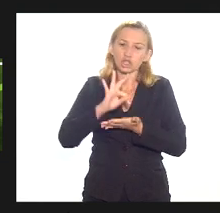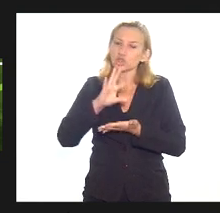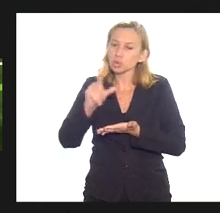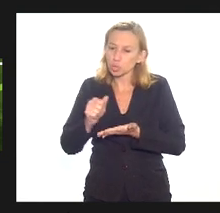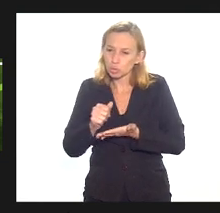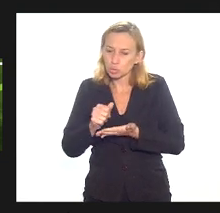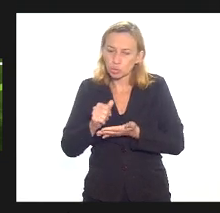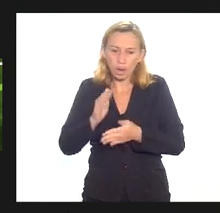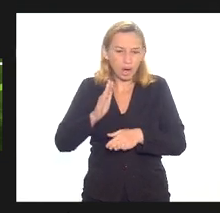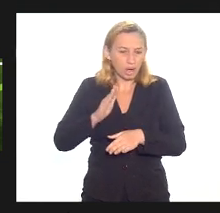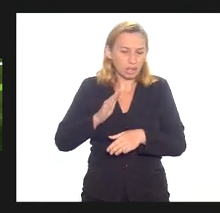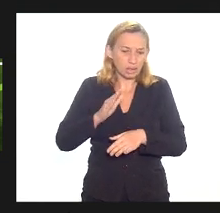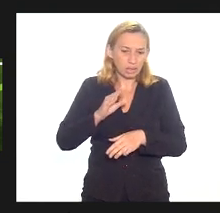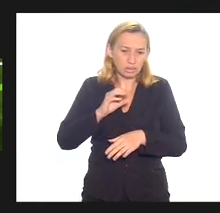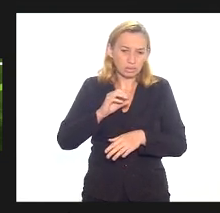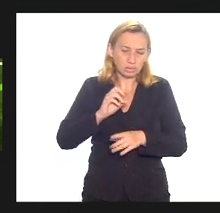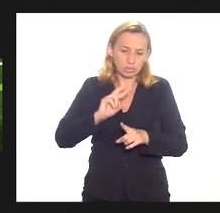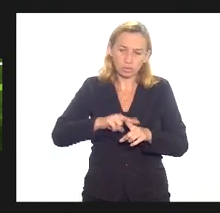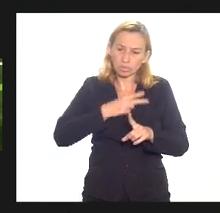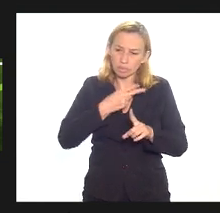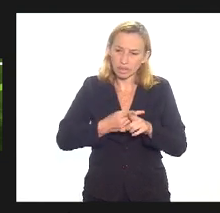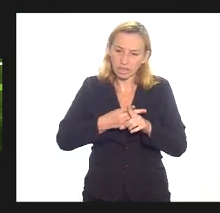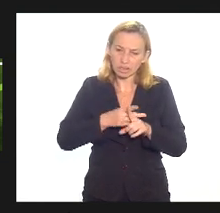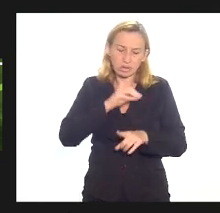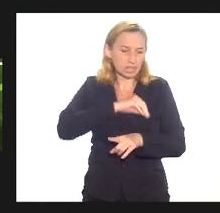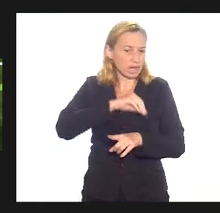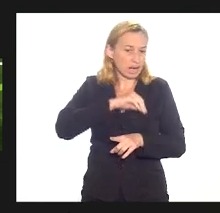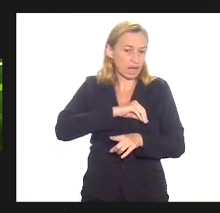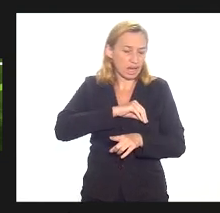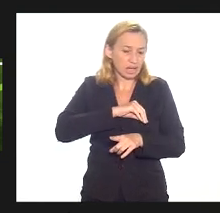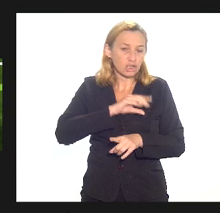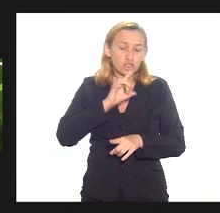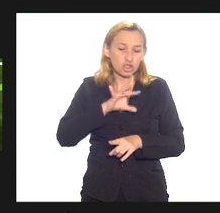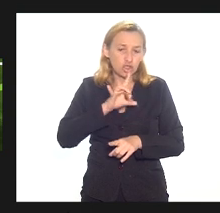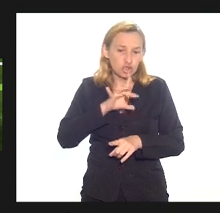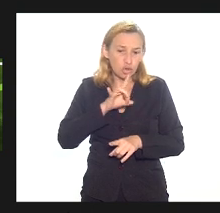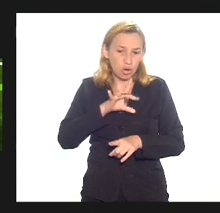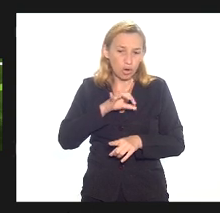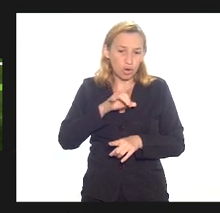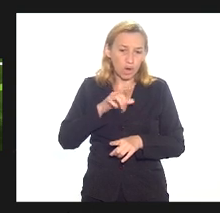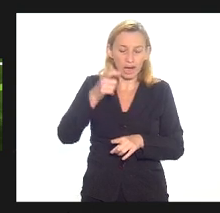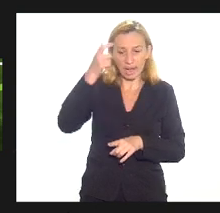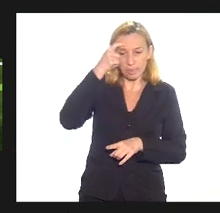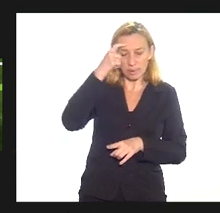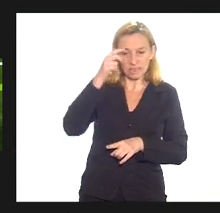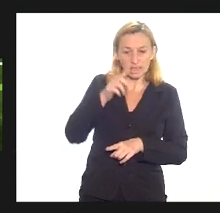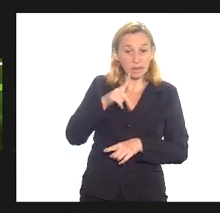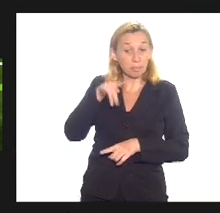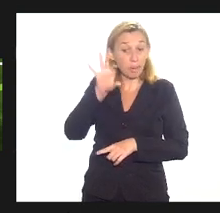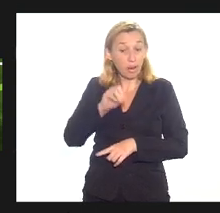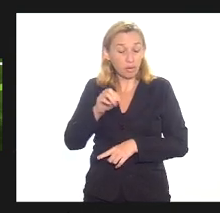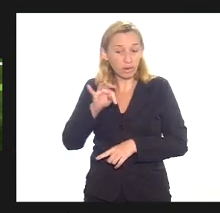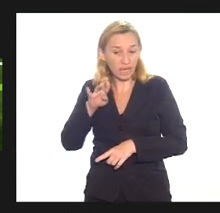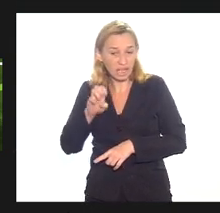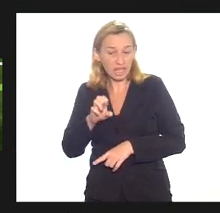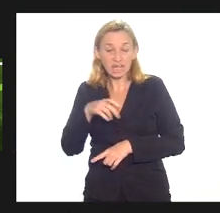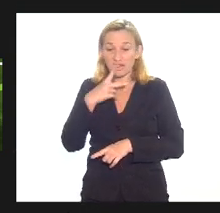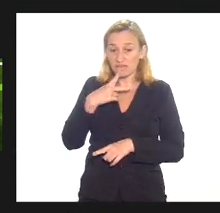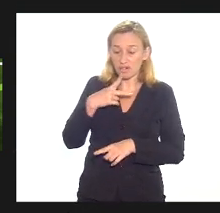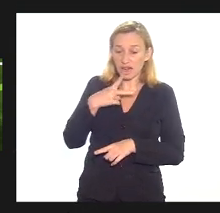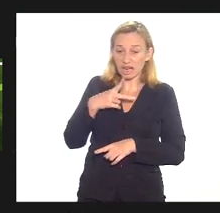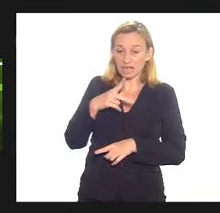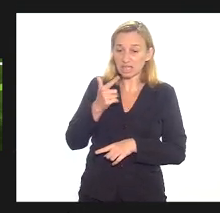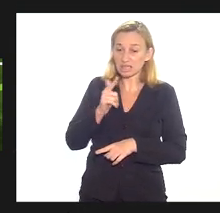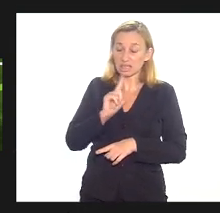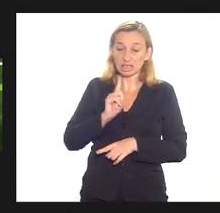Paulo Guedes que não aumenta nada mas tudo aumentou vai ver quanto está o preço do arroz eu acho que a polícia civil do jeito que esse acordo está